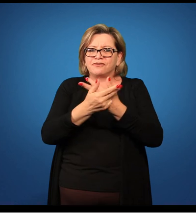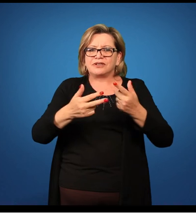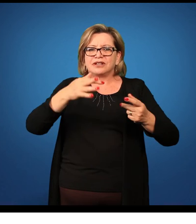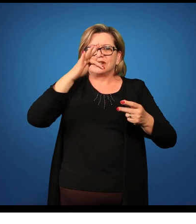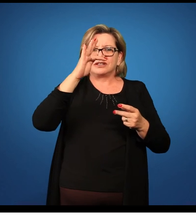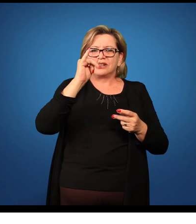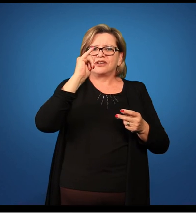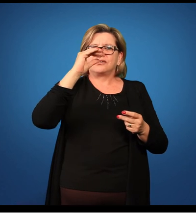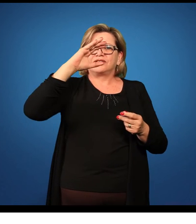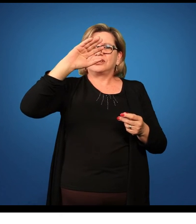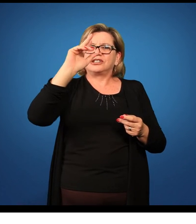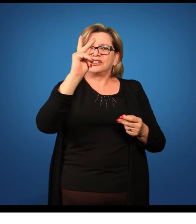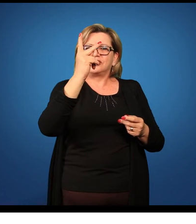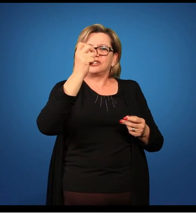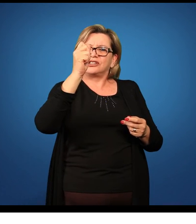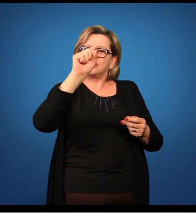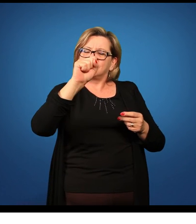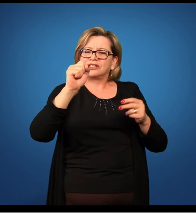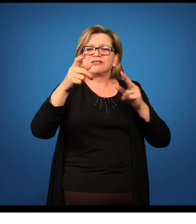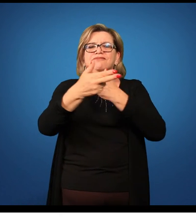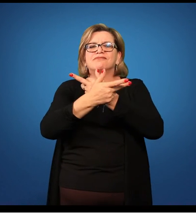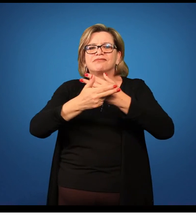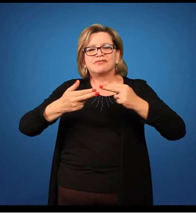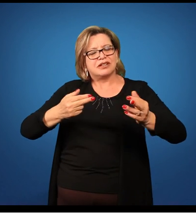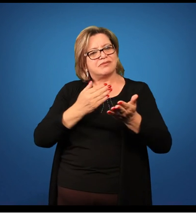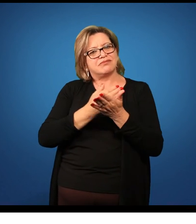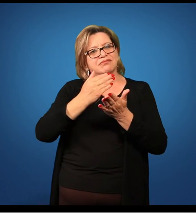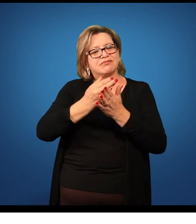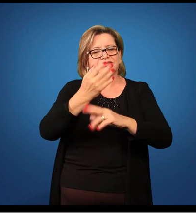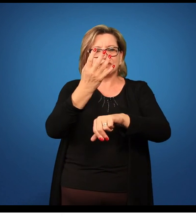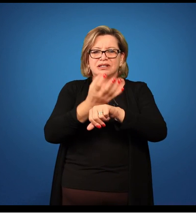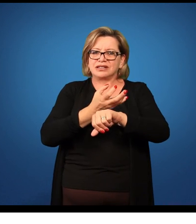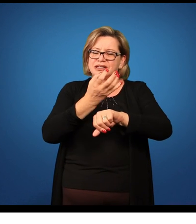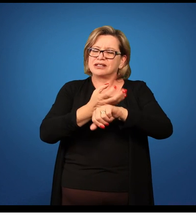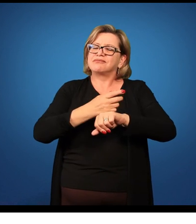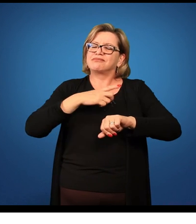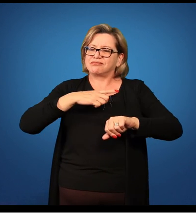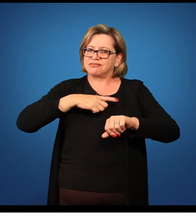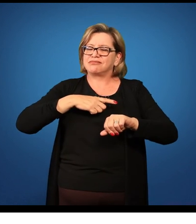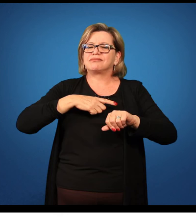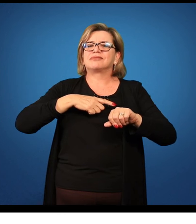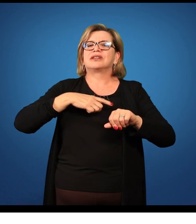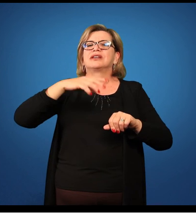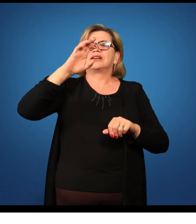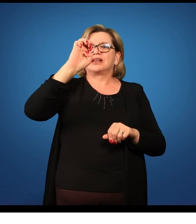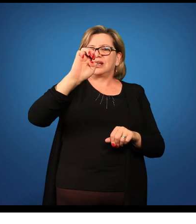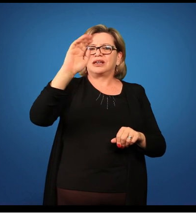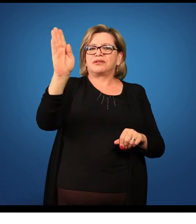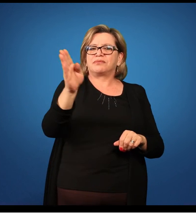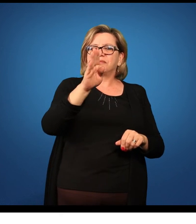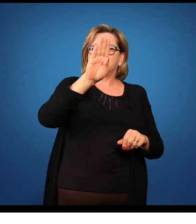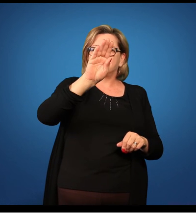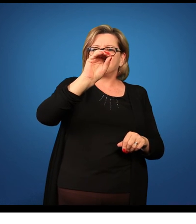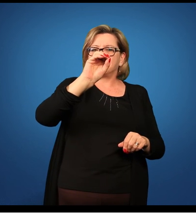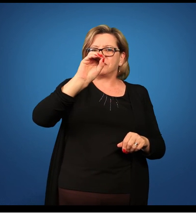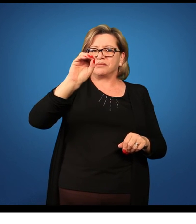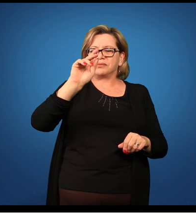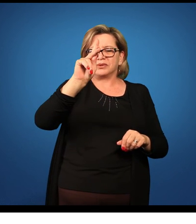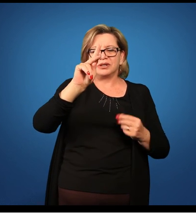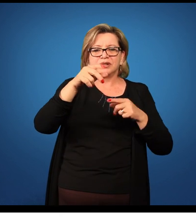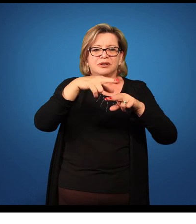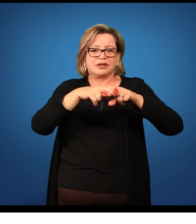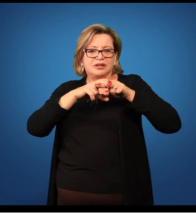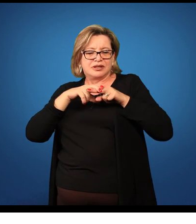formulários, todo o material necessário para o início da disciplina vai constar desse e-book. Então, é importante que vocês consultem sempre